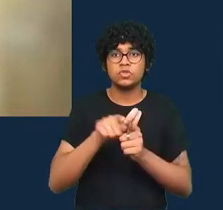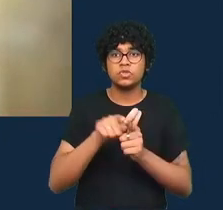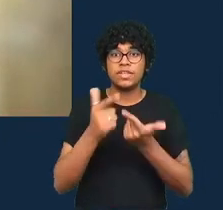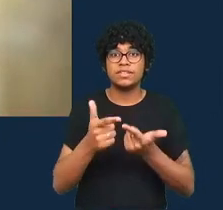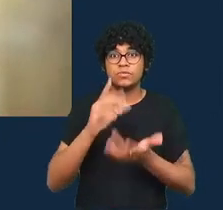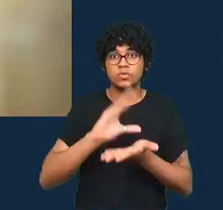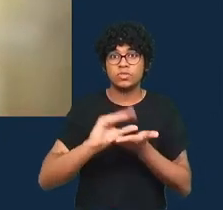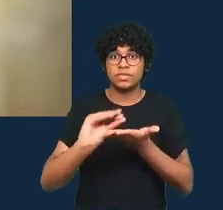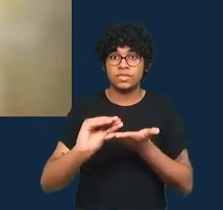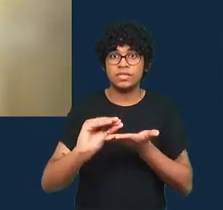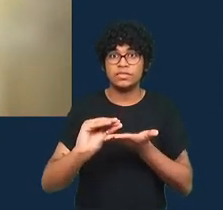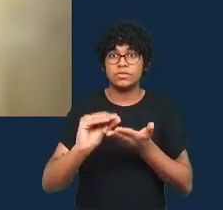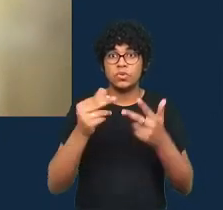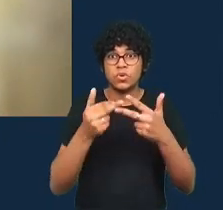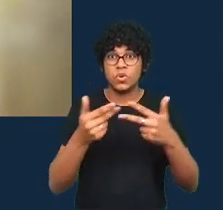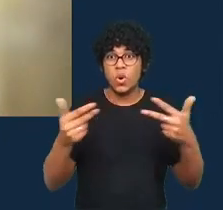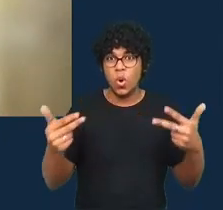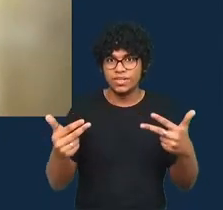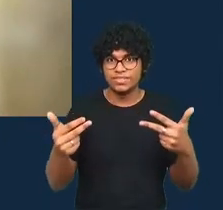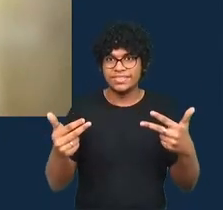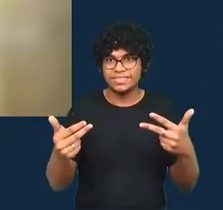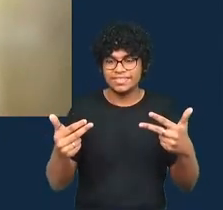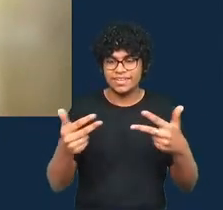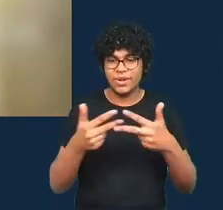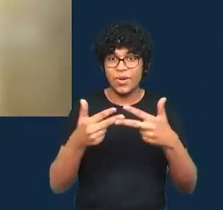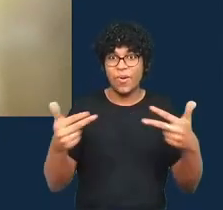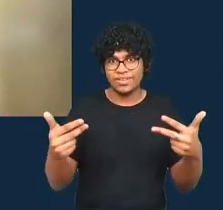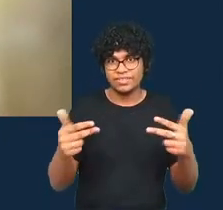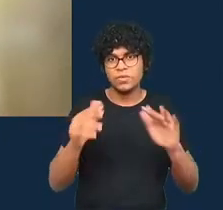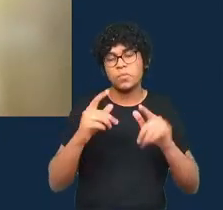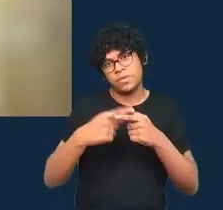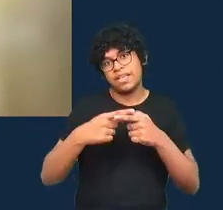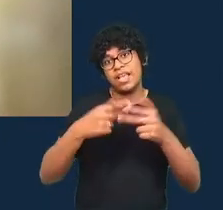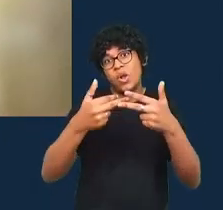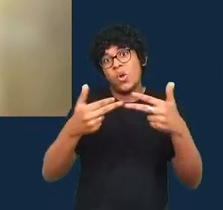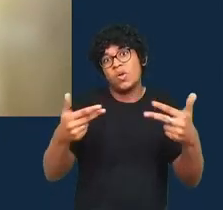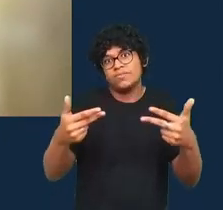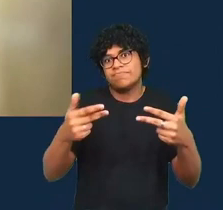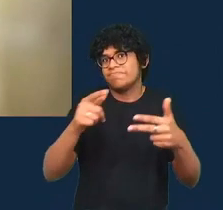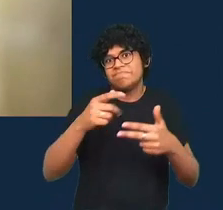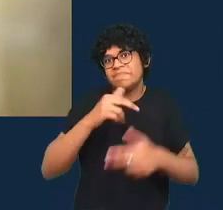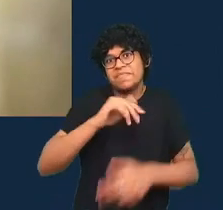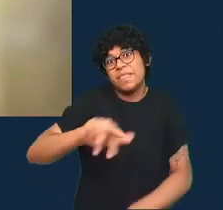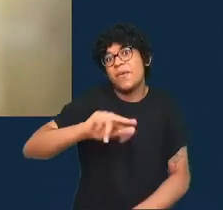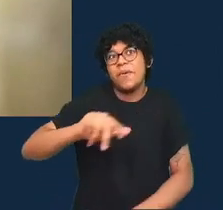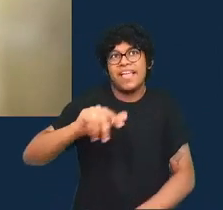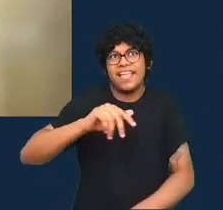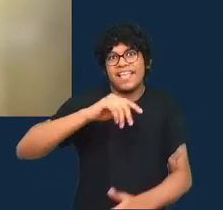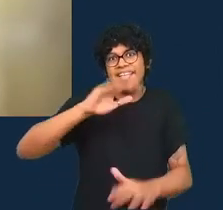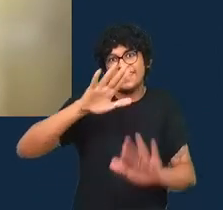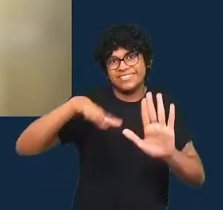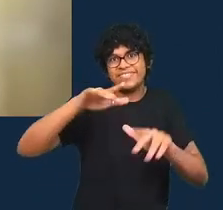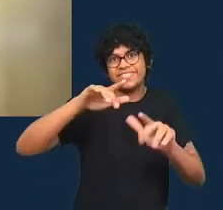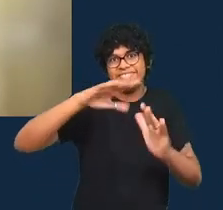uma coisa porque não é uma coisa em muitos lugares do mundo então temos que nos lembrar de que não